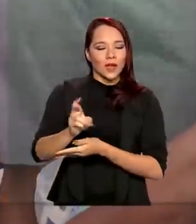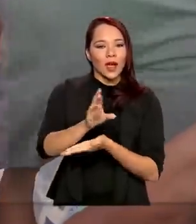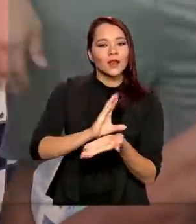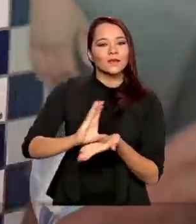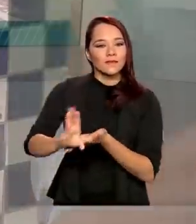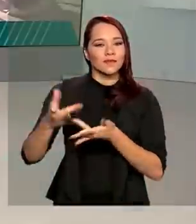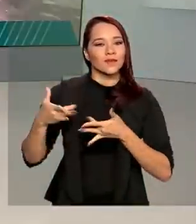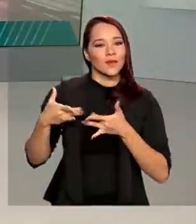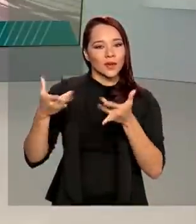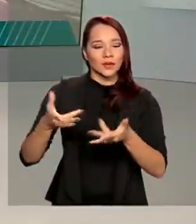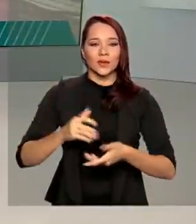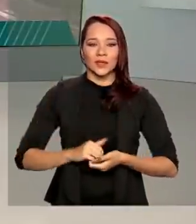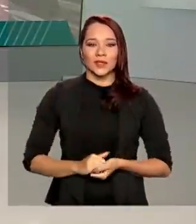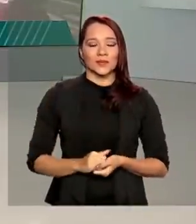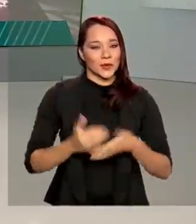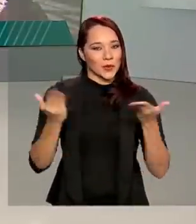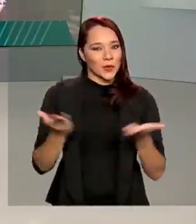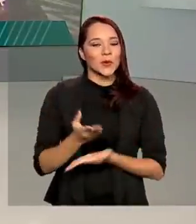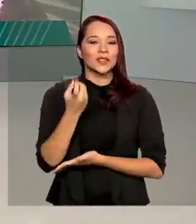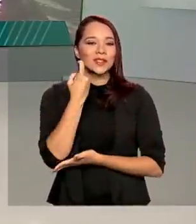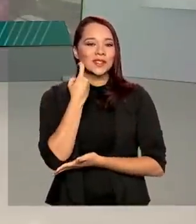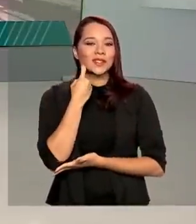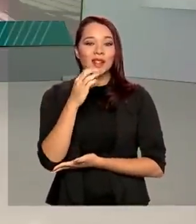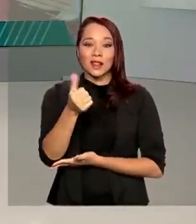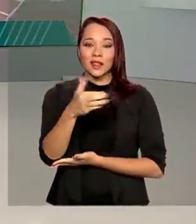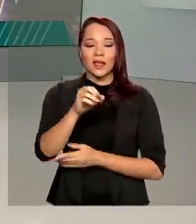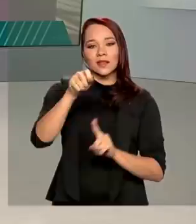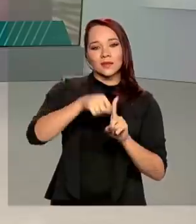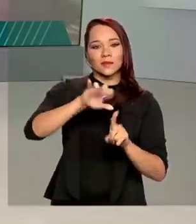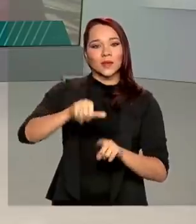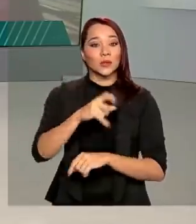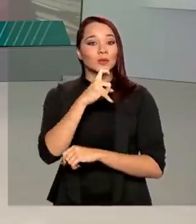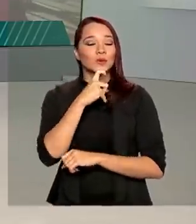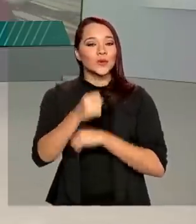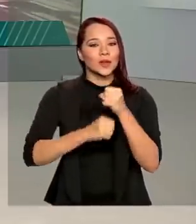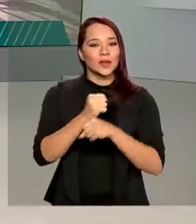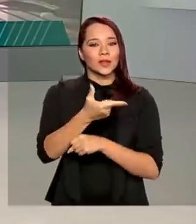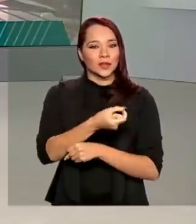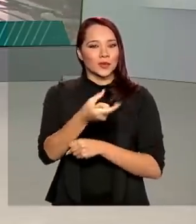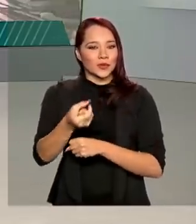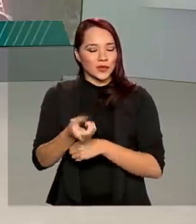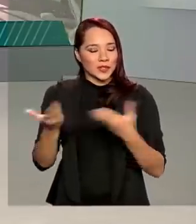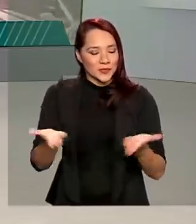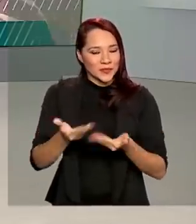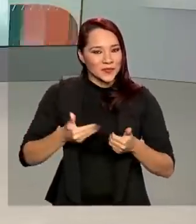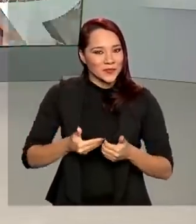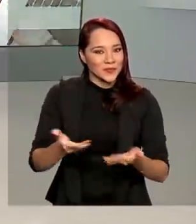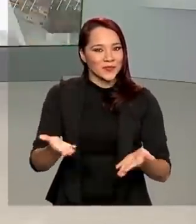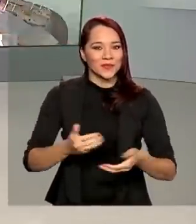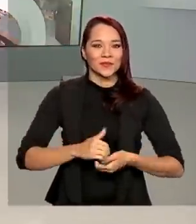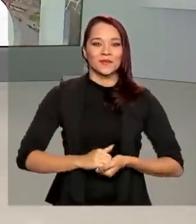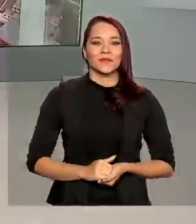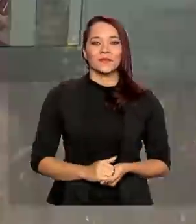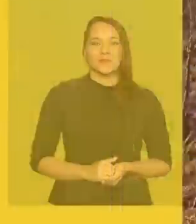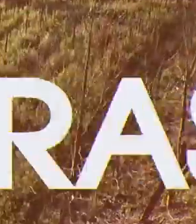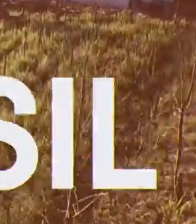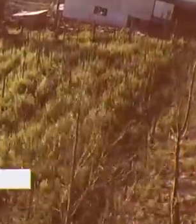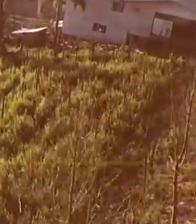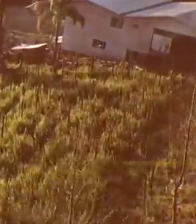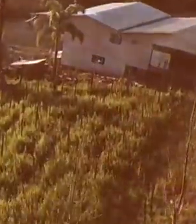em doações. Hoje é sexta-feira, 10 de julho de 2020. O Brasil em Dia começa agora.